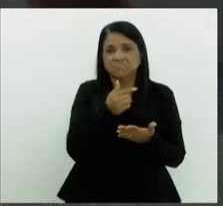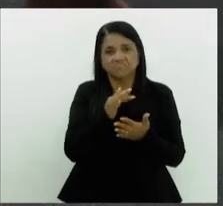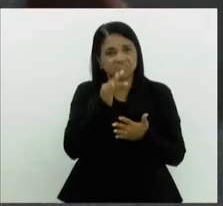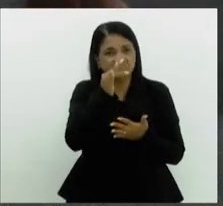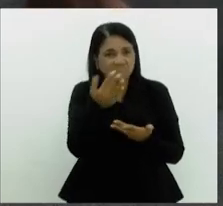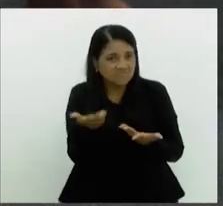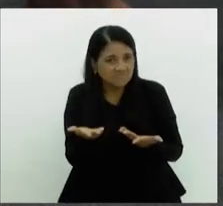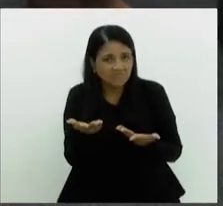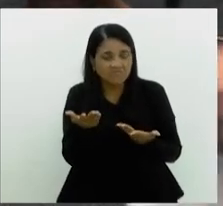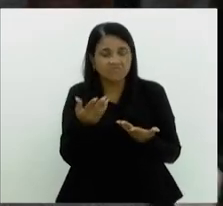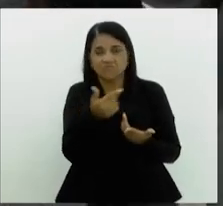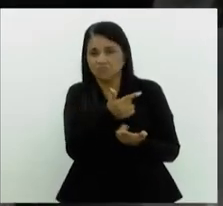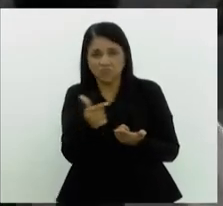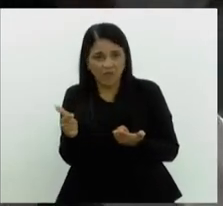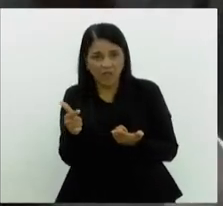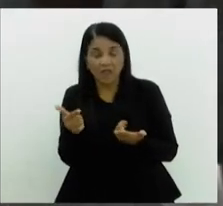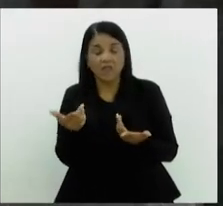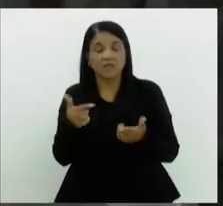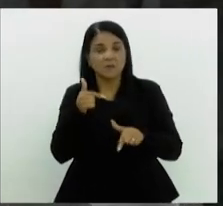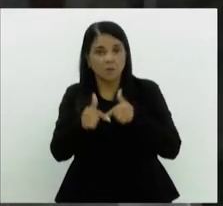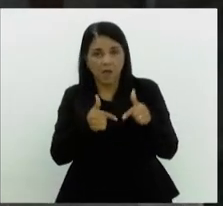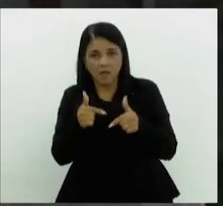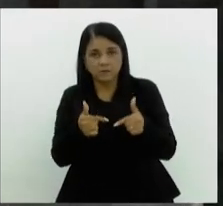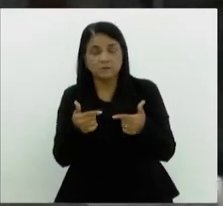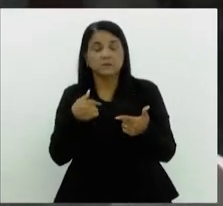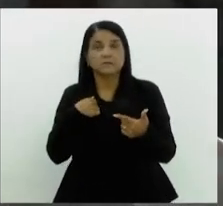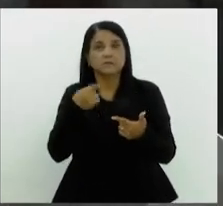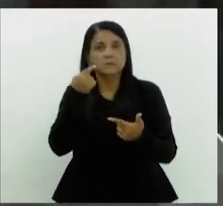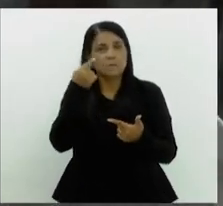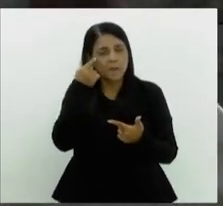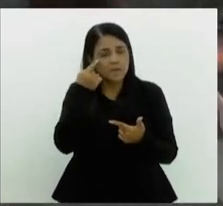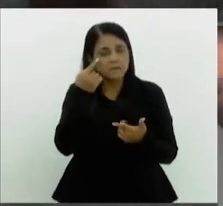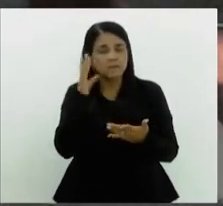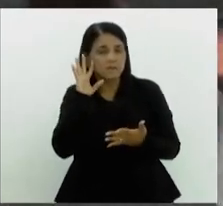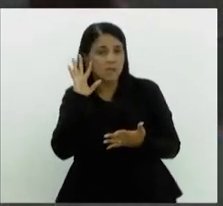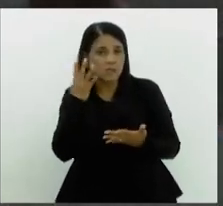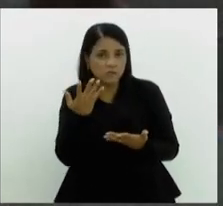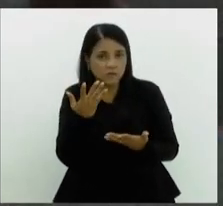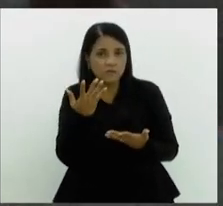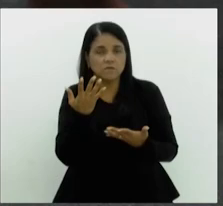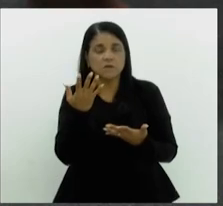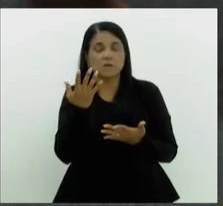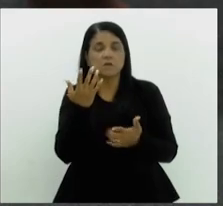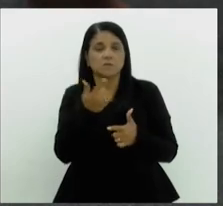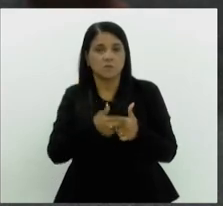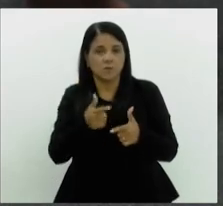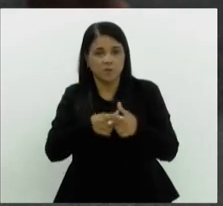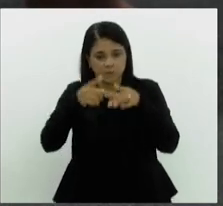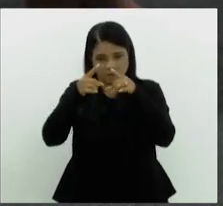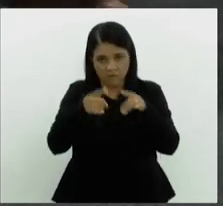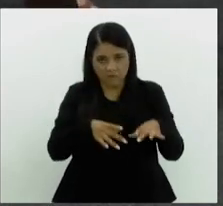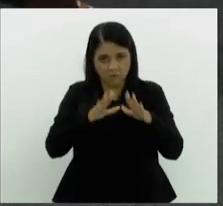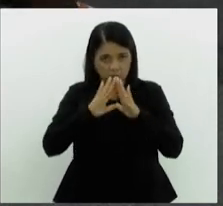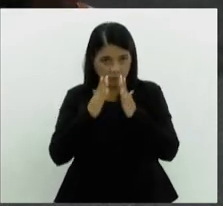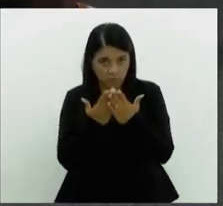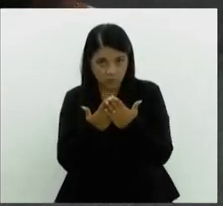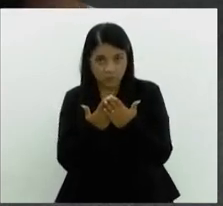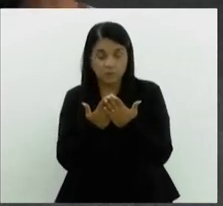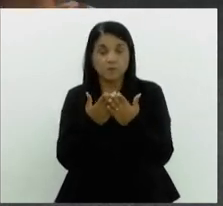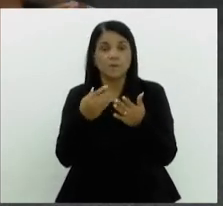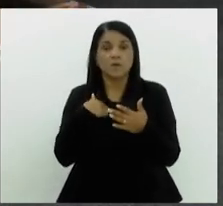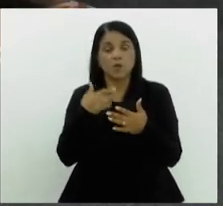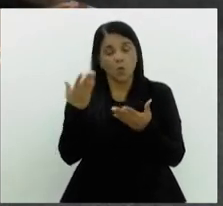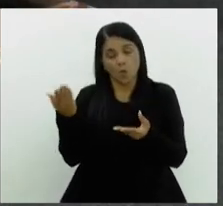Enfim, as causas da evasão, embora a gente tenta tratá-se aná-la, a evasão hoje está muito grande. Eu, inclusive, queria dizer que eu